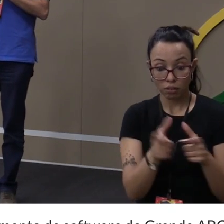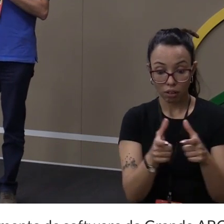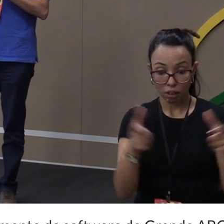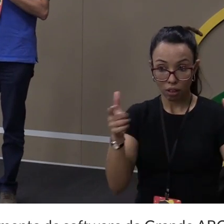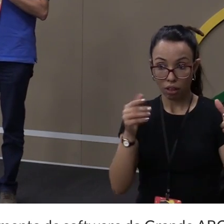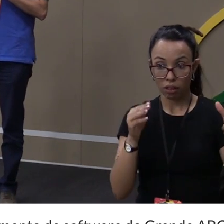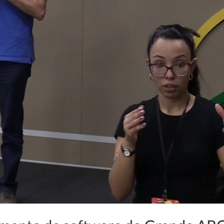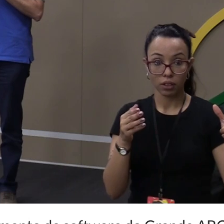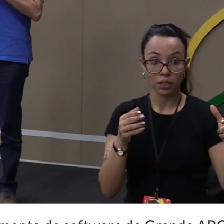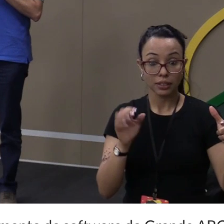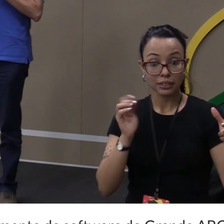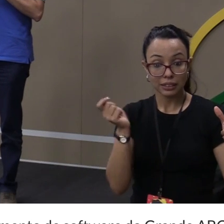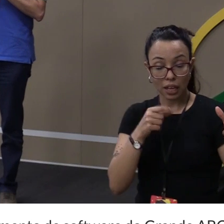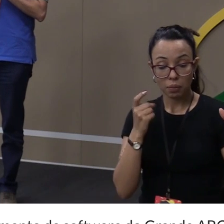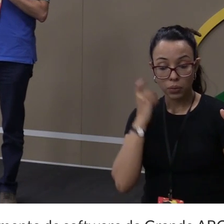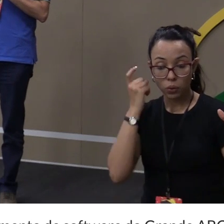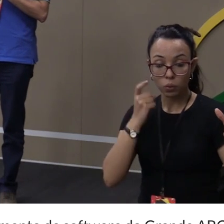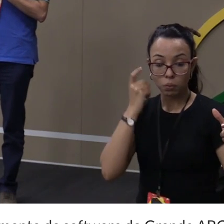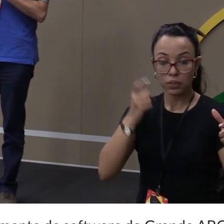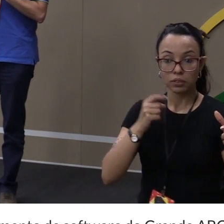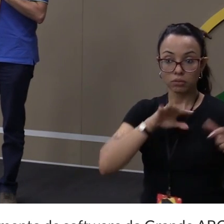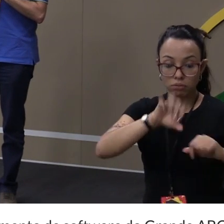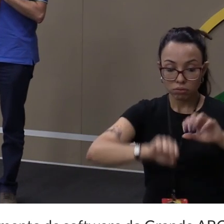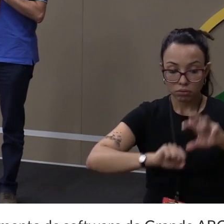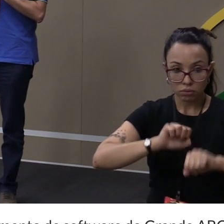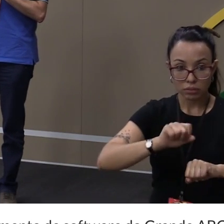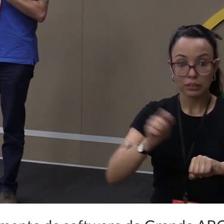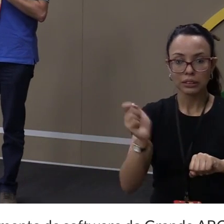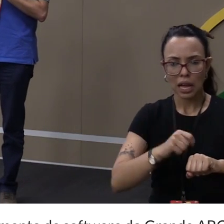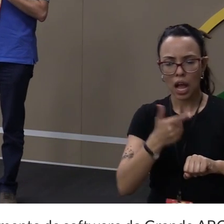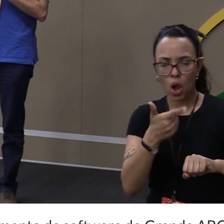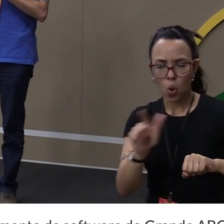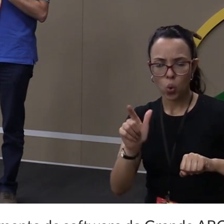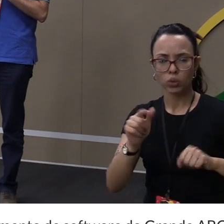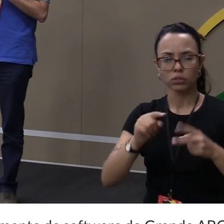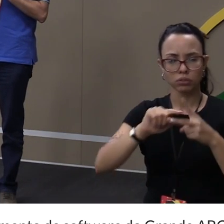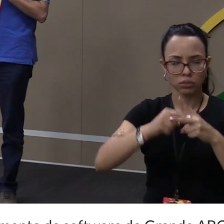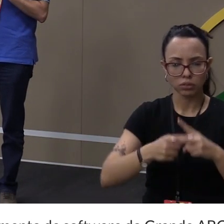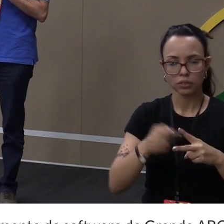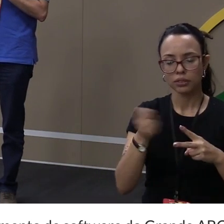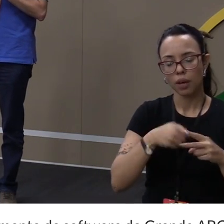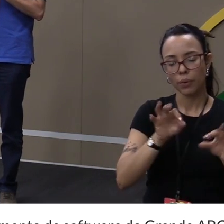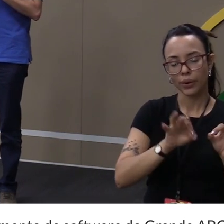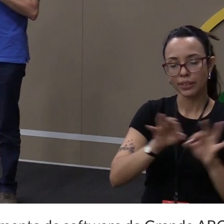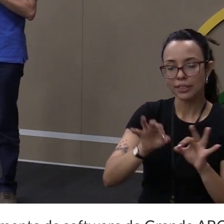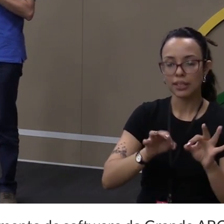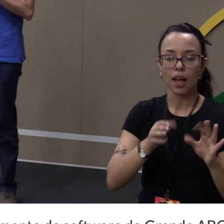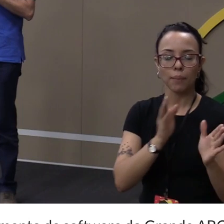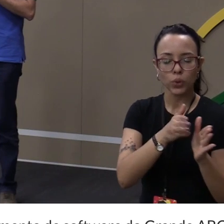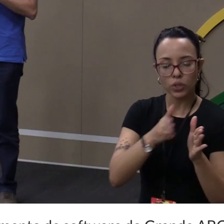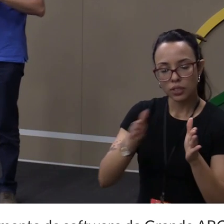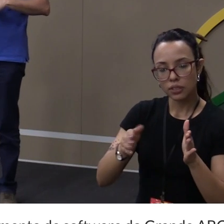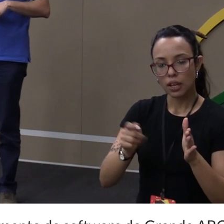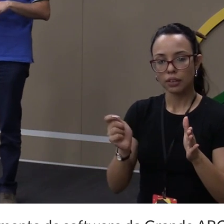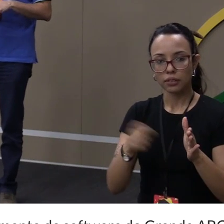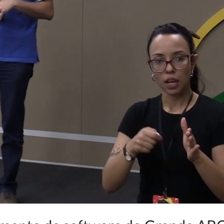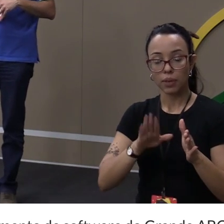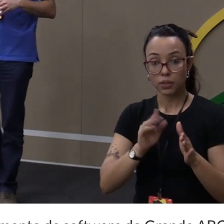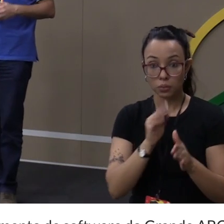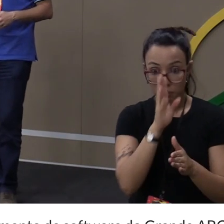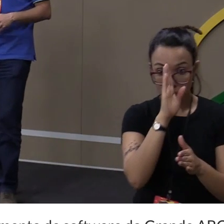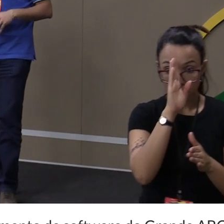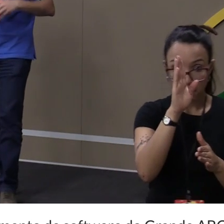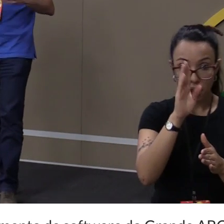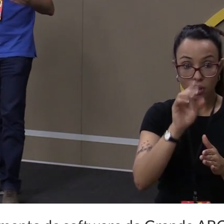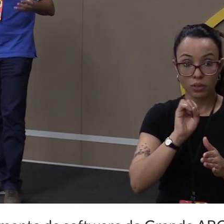extrair os dados. Eles têm algumas funções que ajudam você a organizar os dados, processar, limpar os dados, mas se você tem alguma